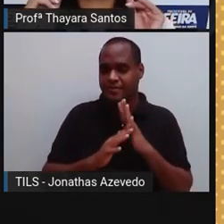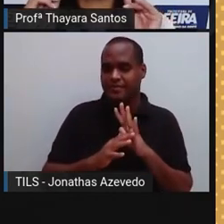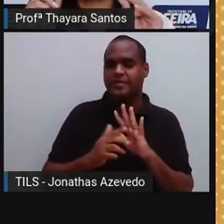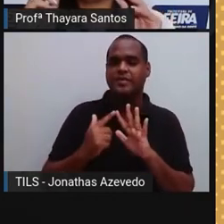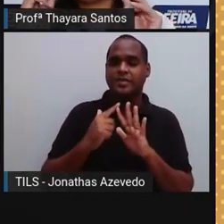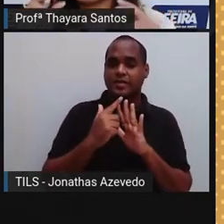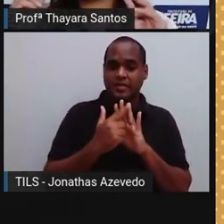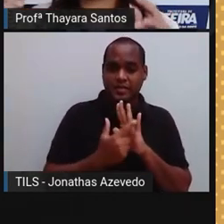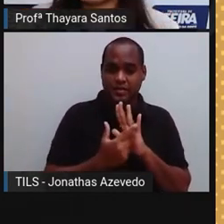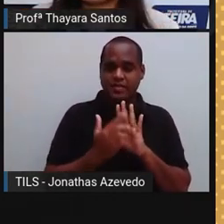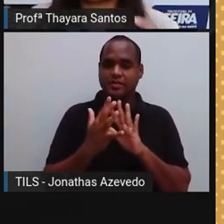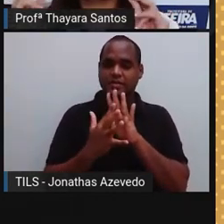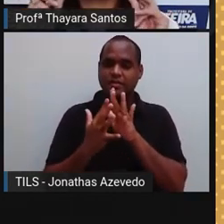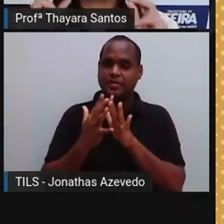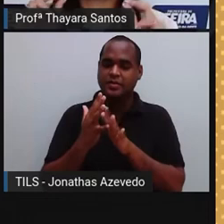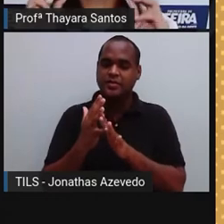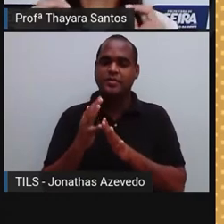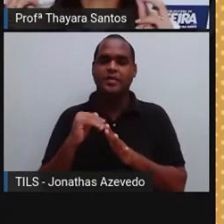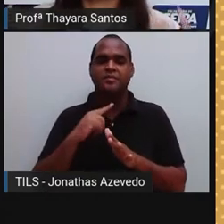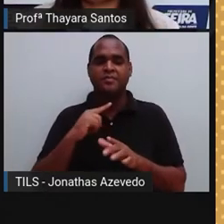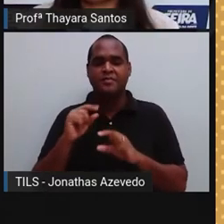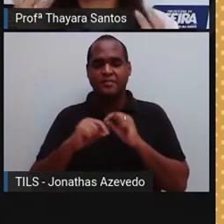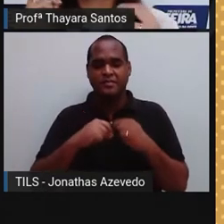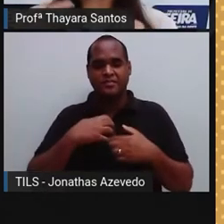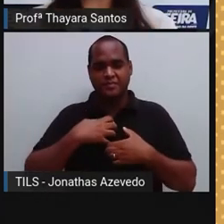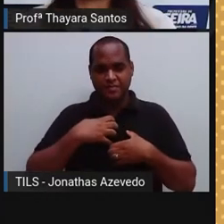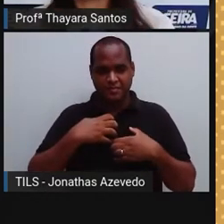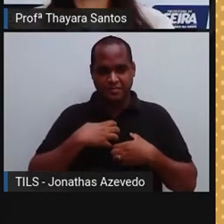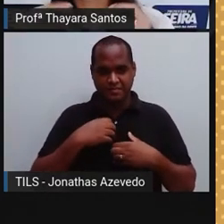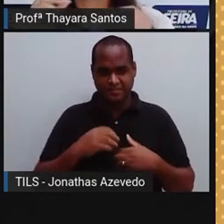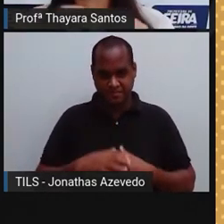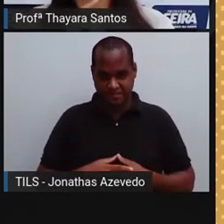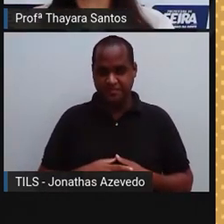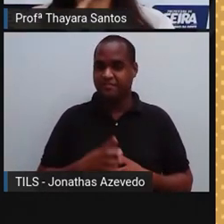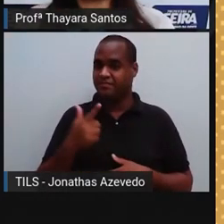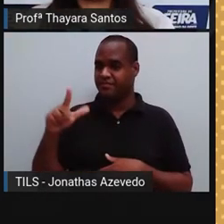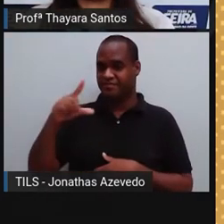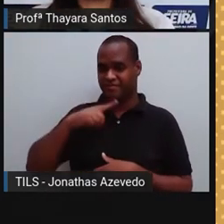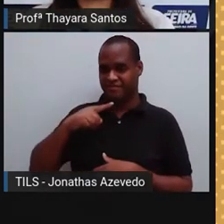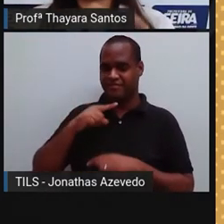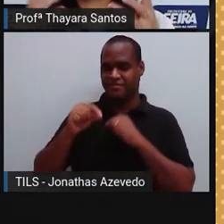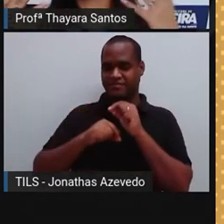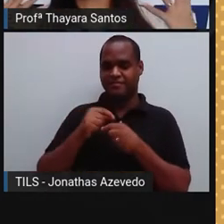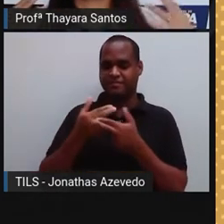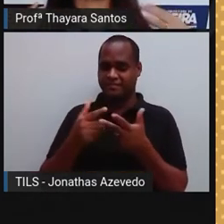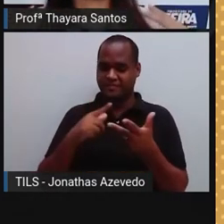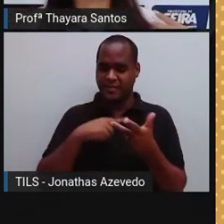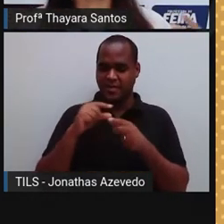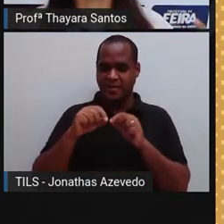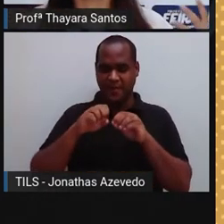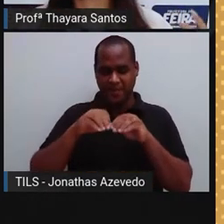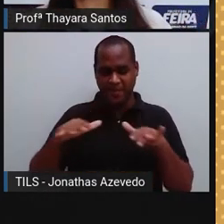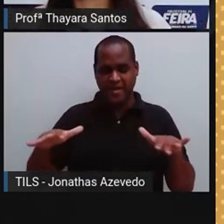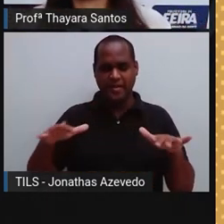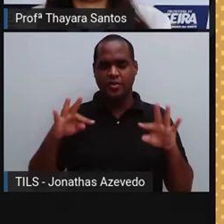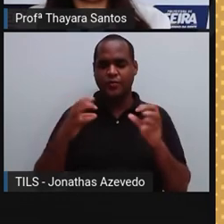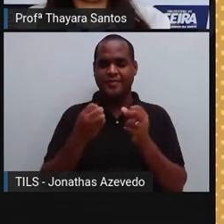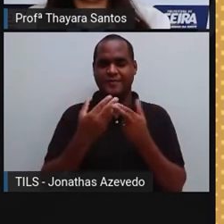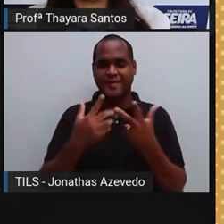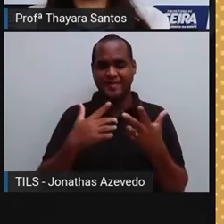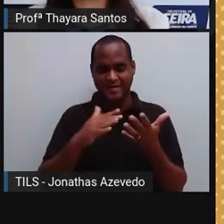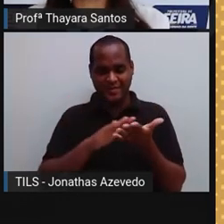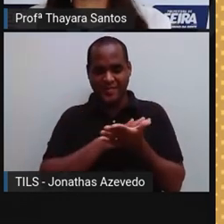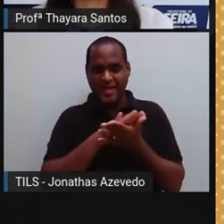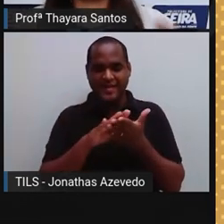nossos dedos é muito sensível. Mas a gente tem esses mecanorreceptores espalhados por toda a nossa pele.